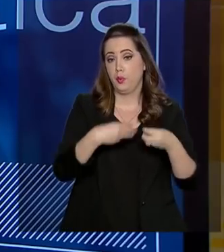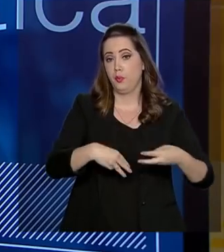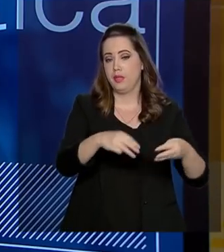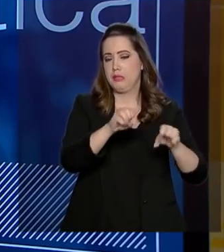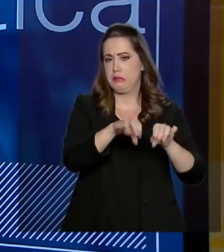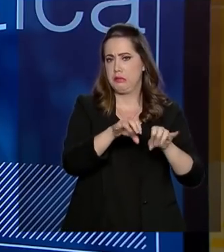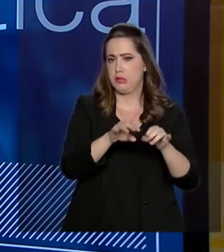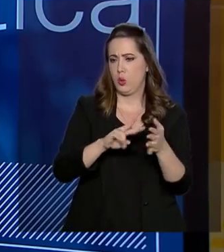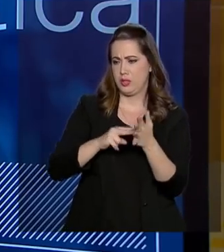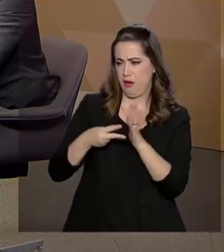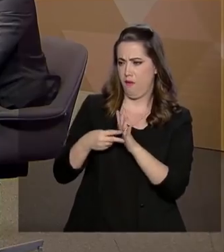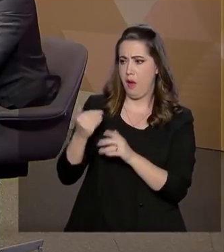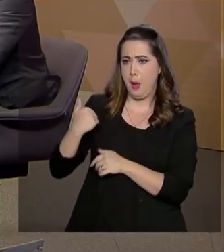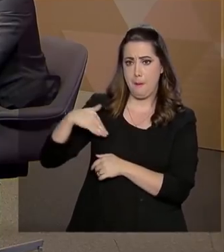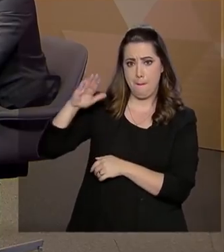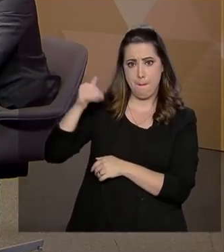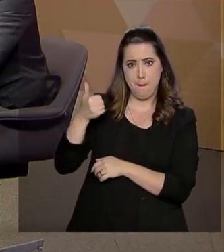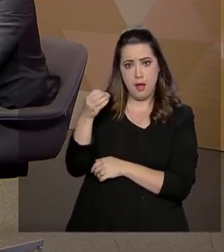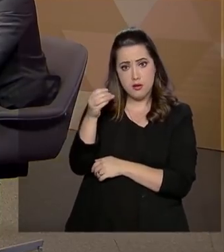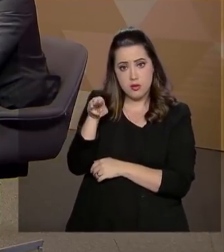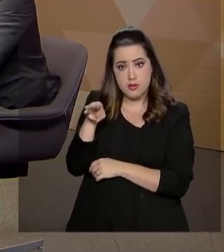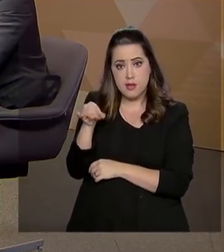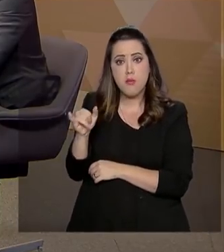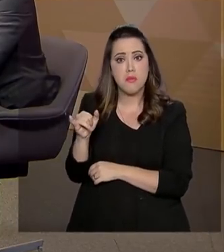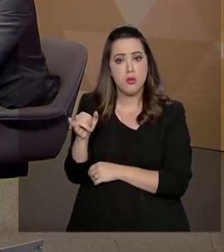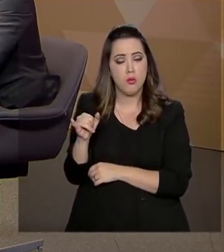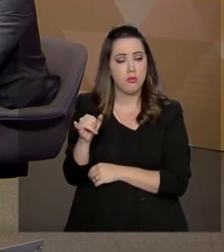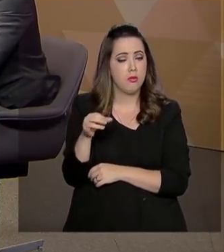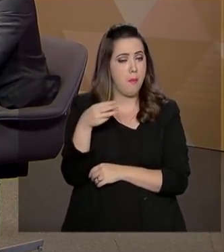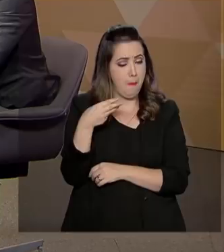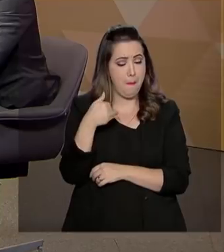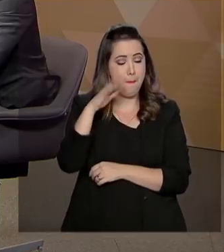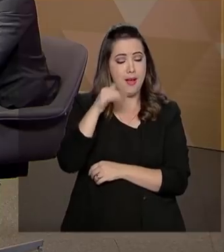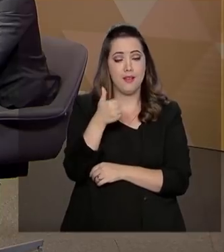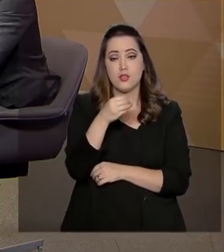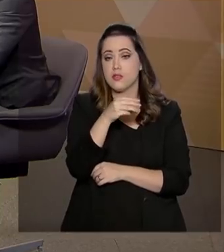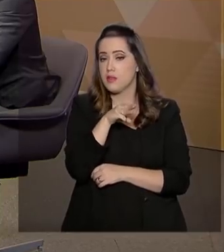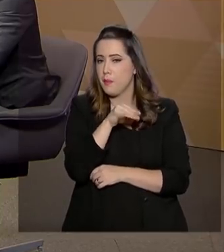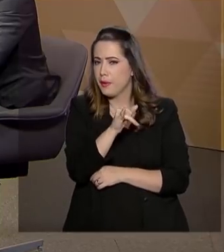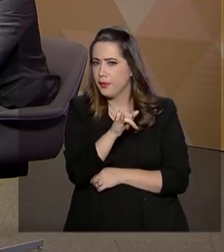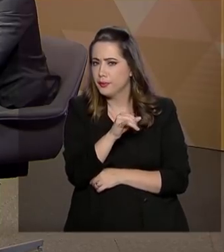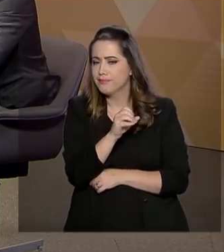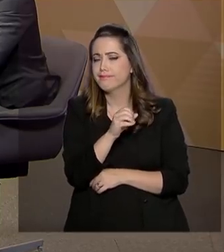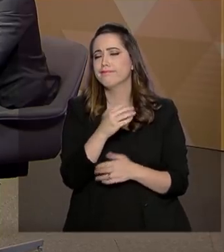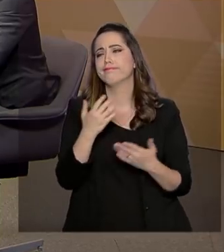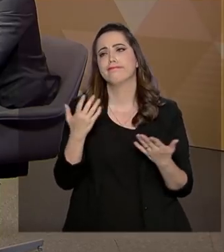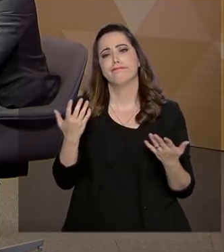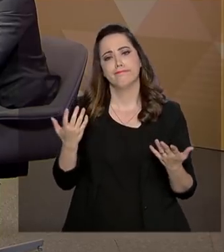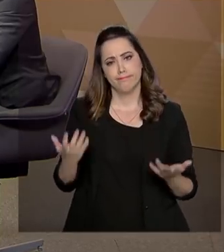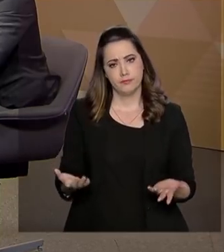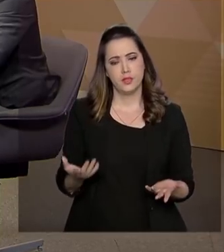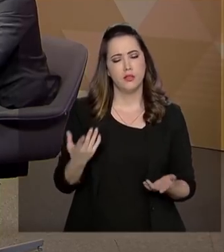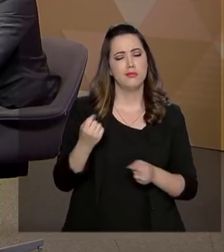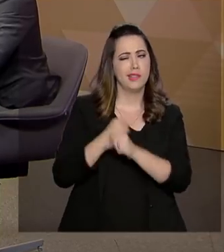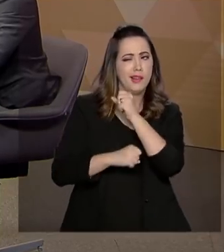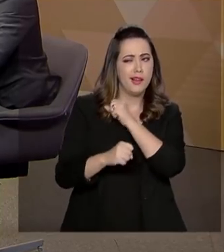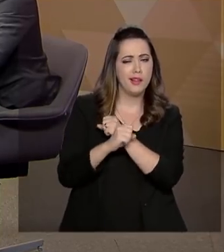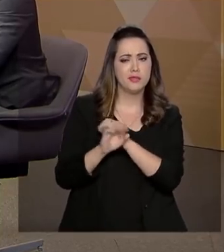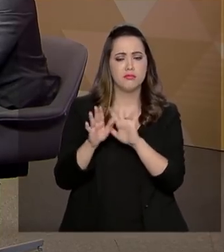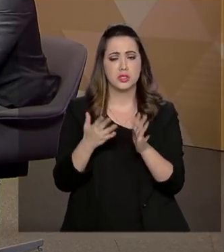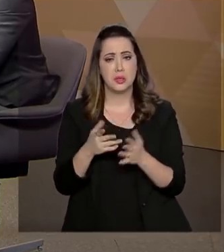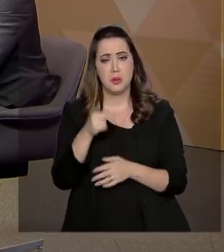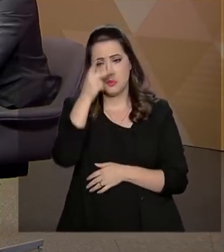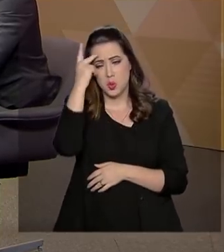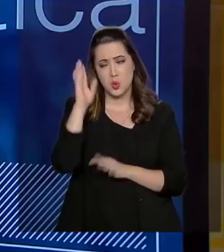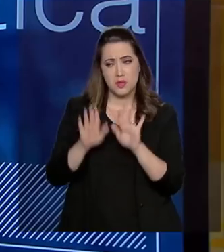muito difícil chegar... 100 bilhões de reais. Mais de 100 bilhões de reais. Então, hoje, com certeza, esse levantamento foi há vários anos atrás. Tem gente que fala que dá em torno